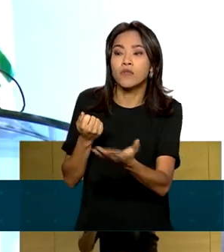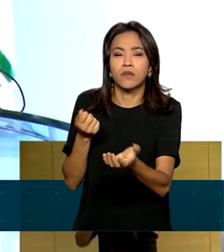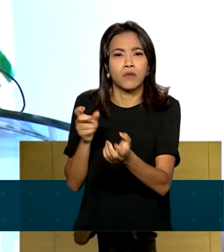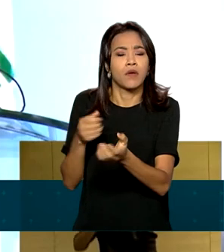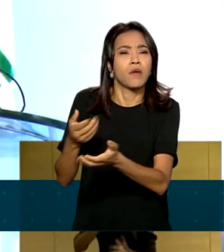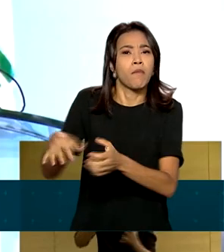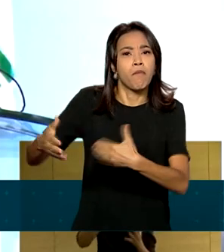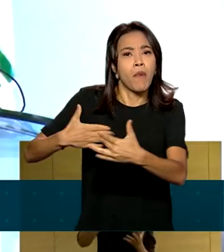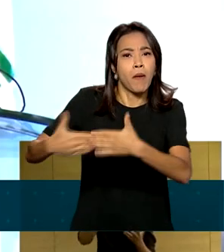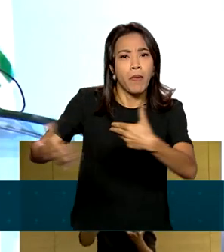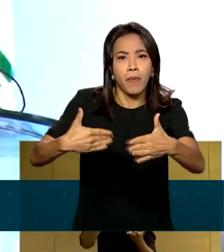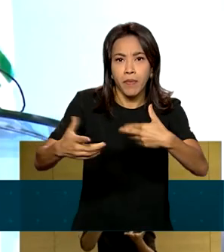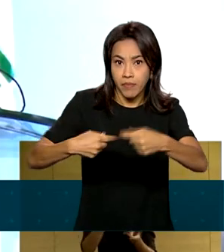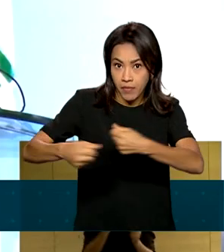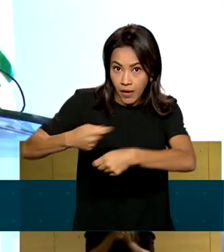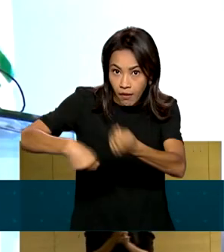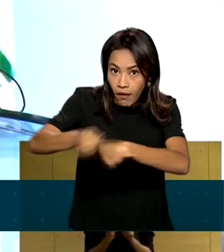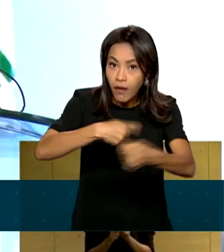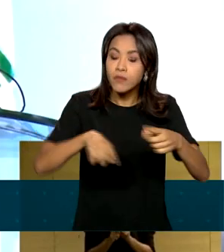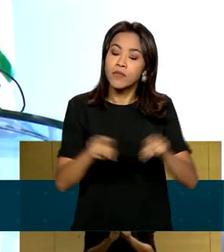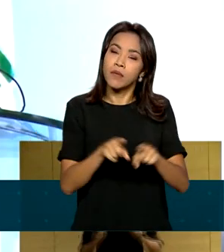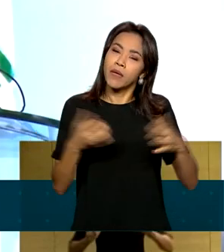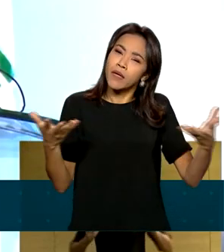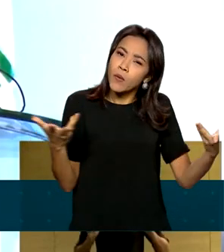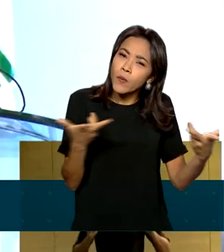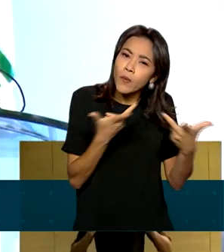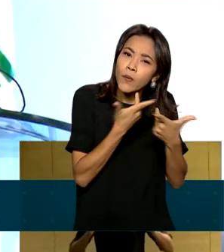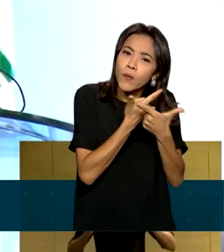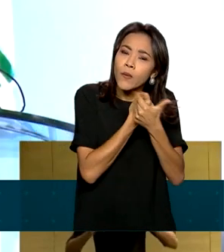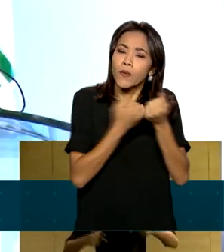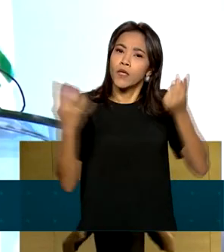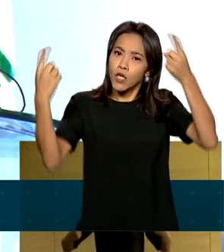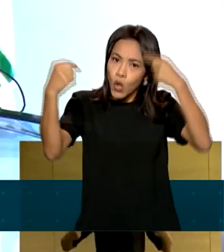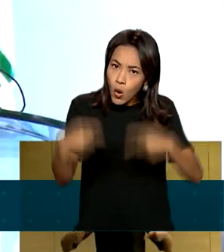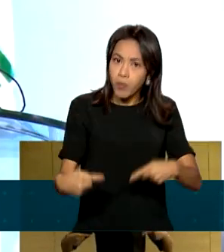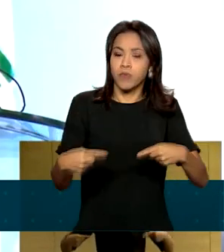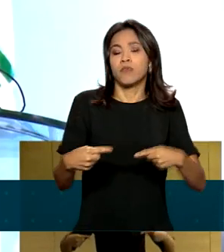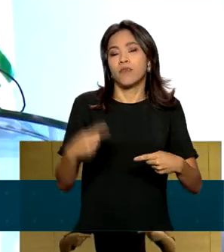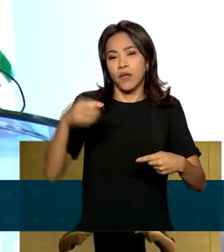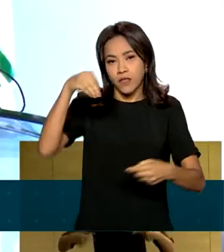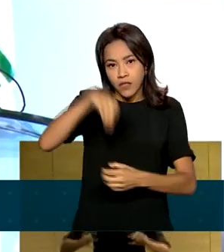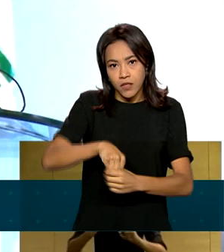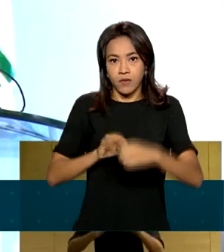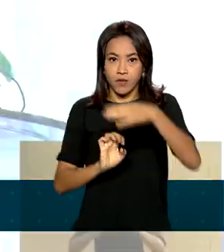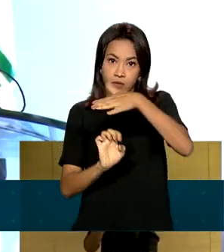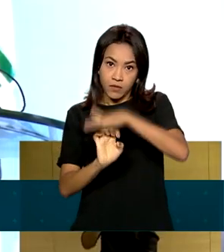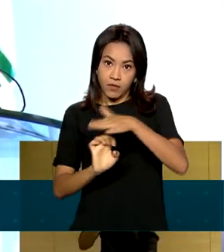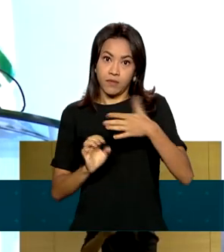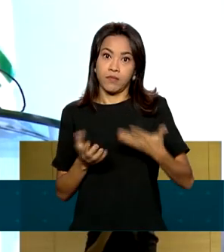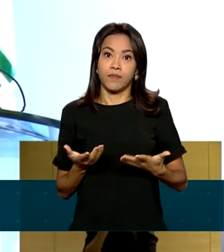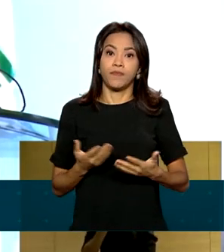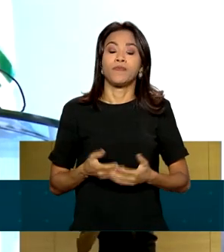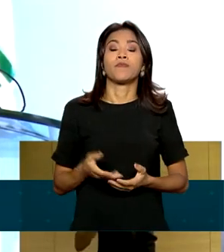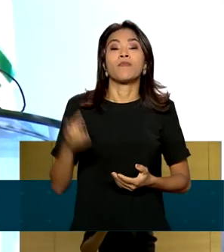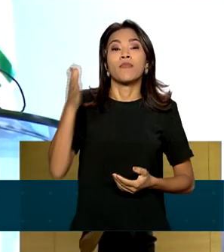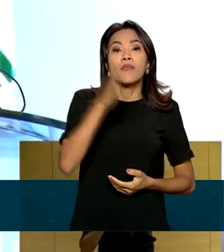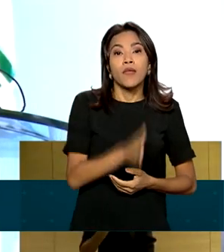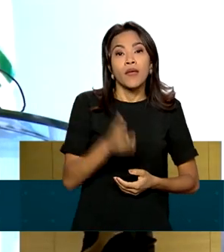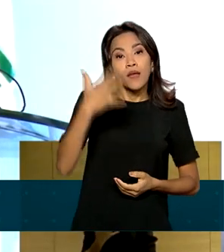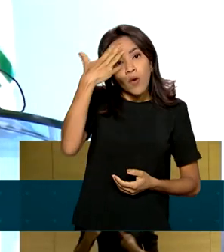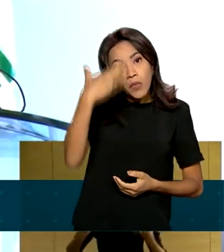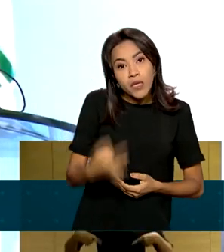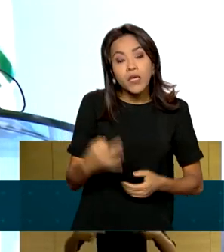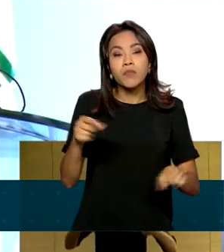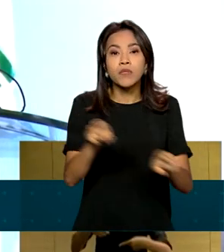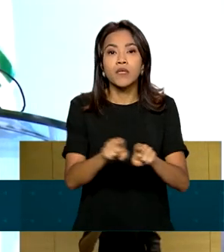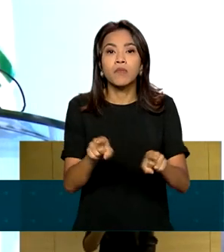logísticos e pelo aumento da eficiência e competitividade nas nossas operações. Entendemos também que